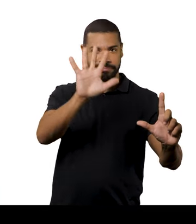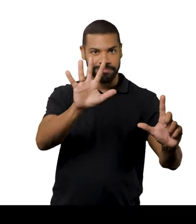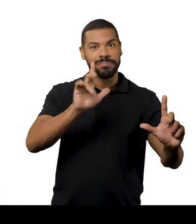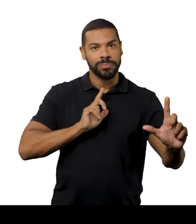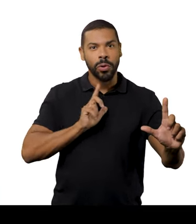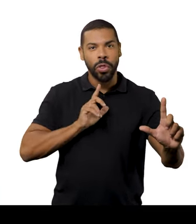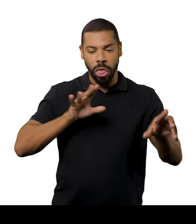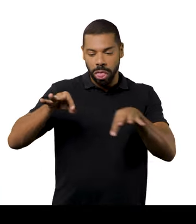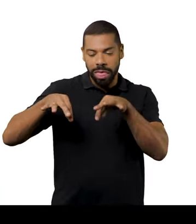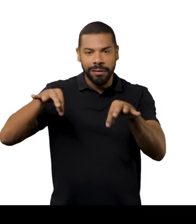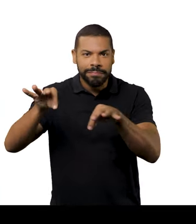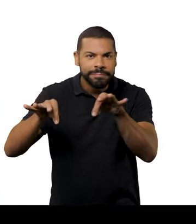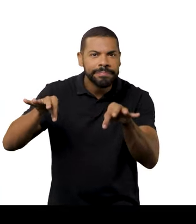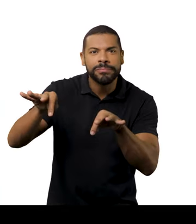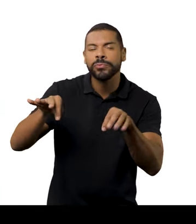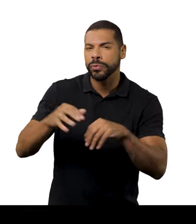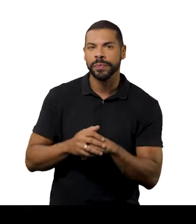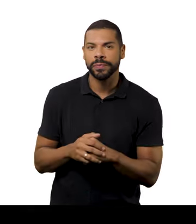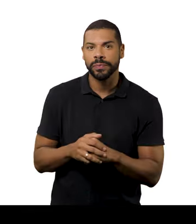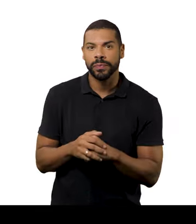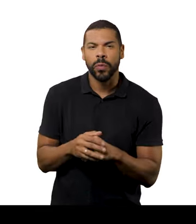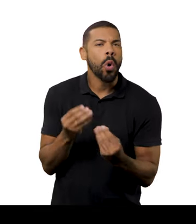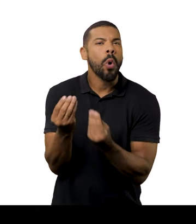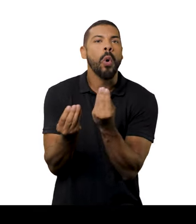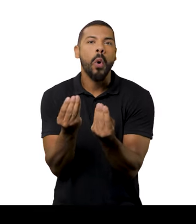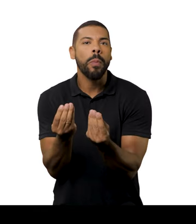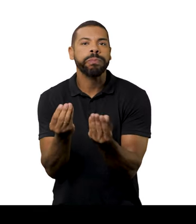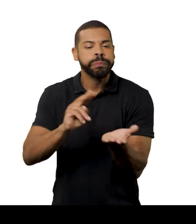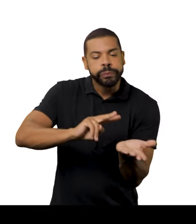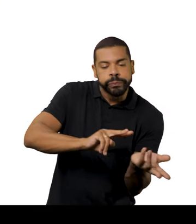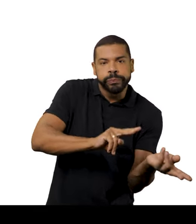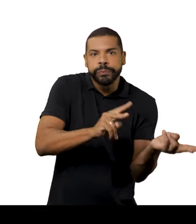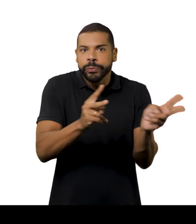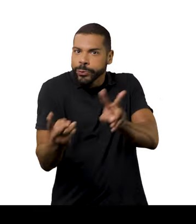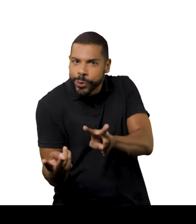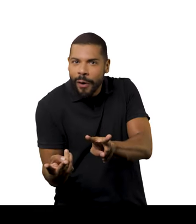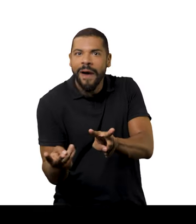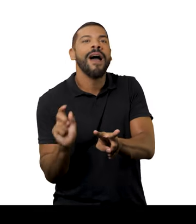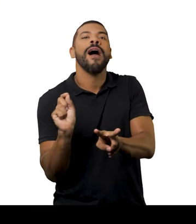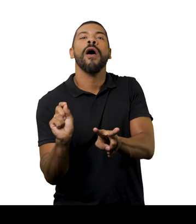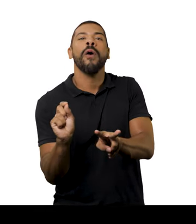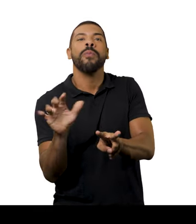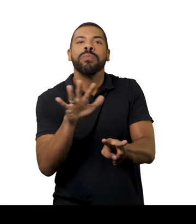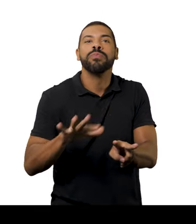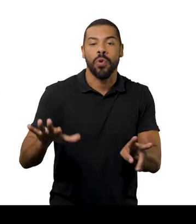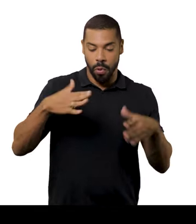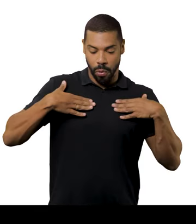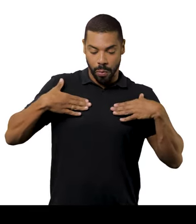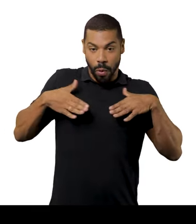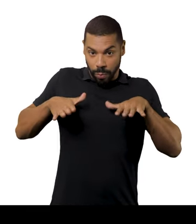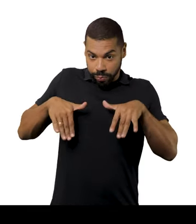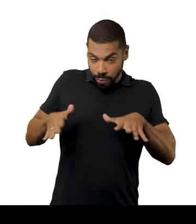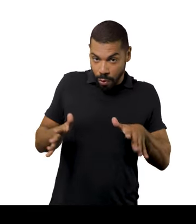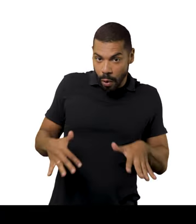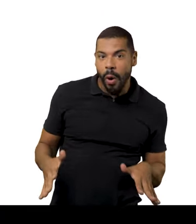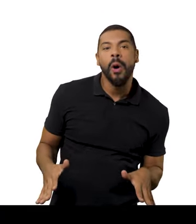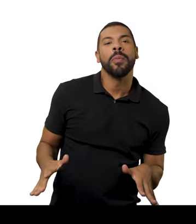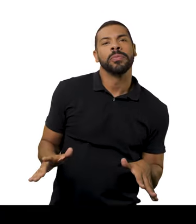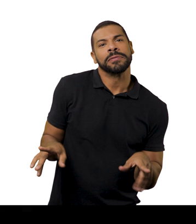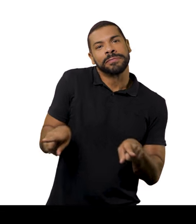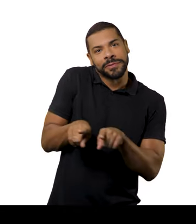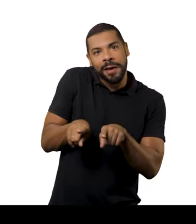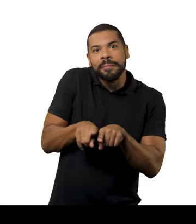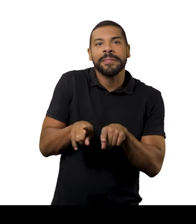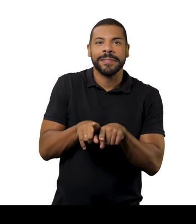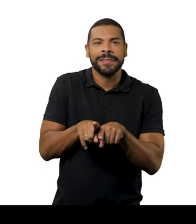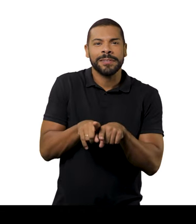dentro dessa superfície do tecido, né? Como é que a gente vai traduzir isso, vai trazer isso para o corpo? Teria